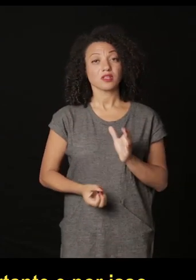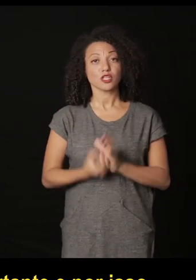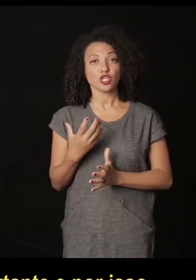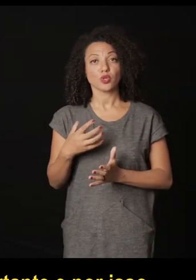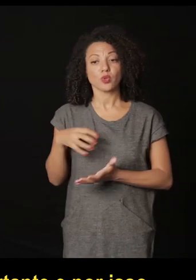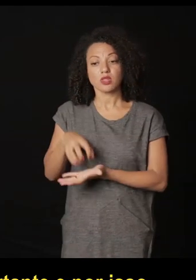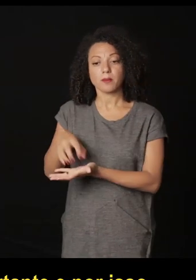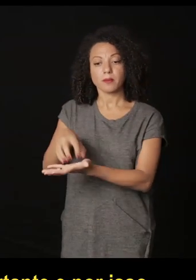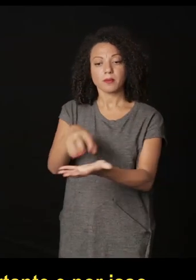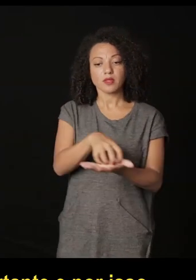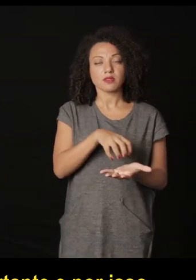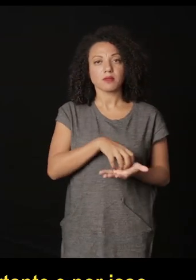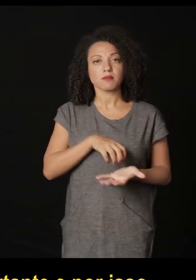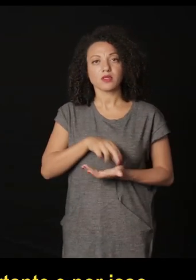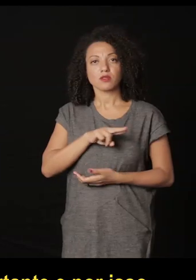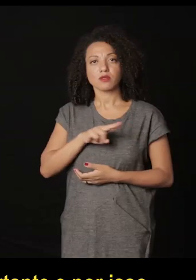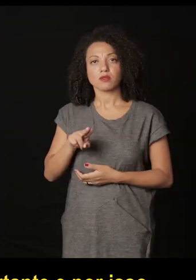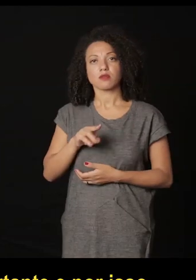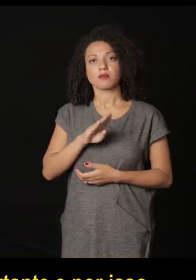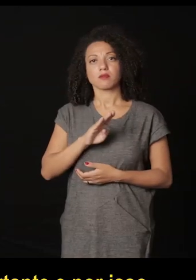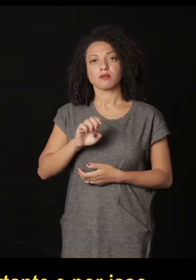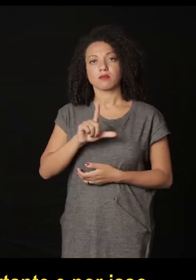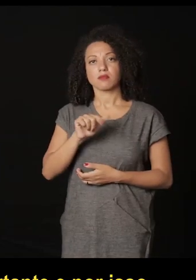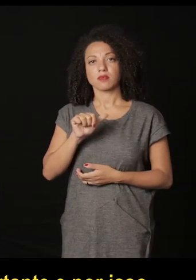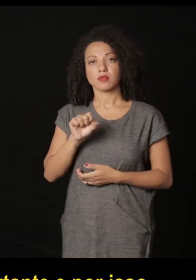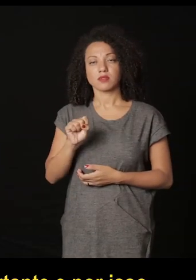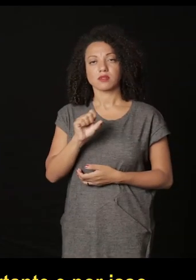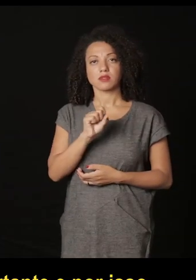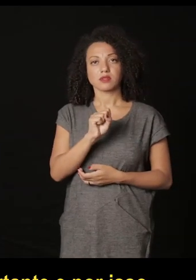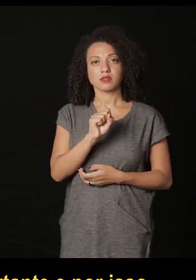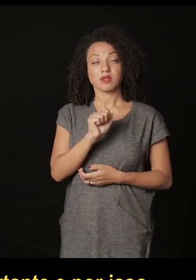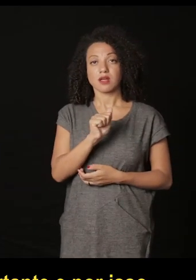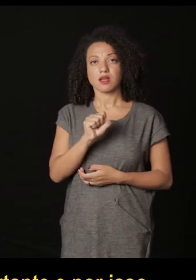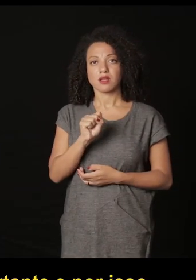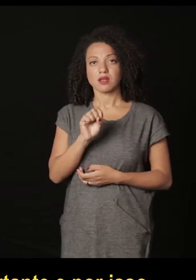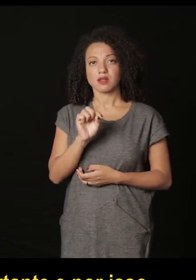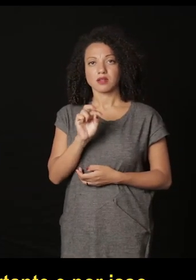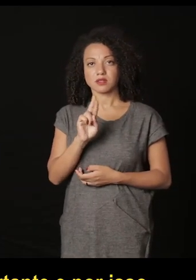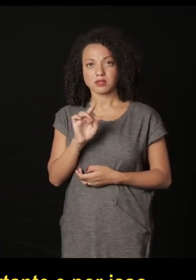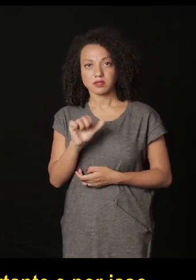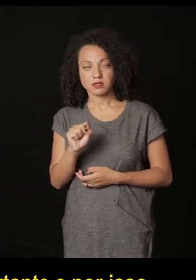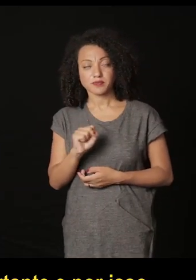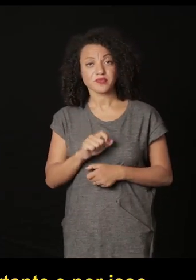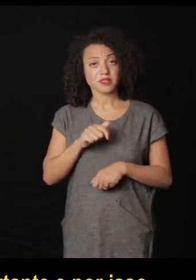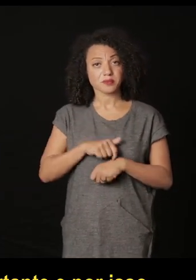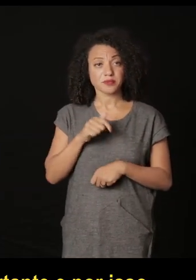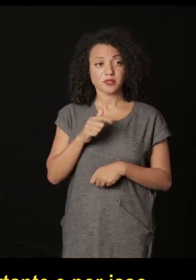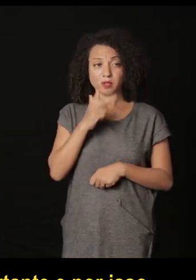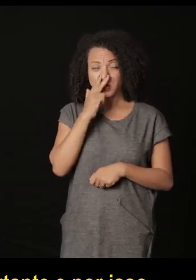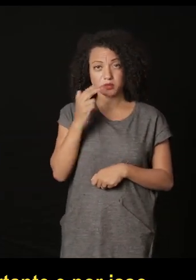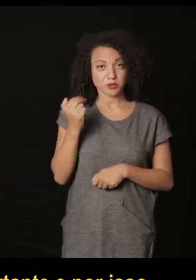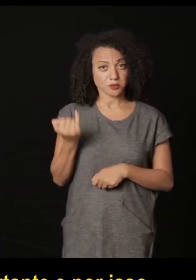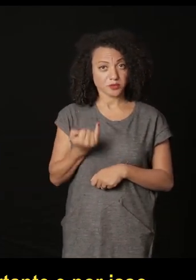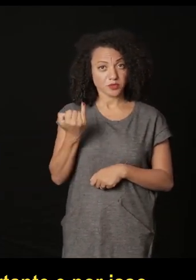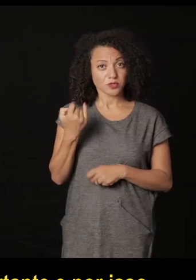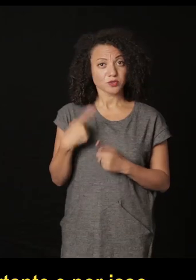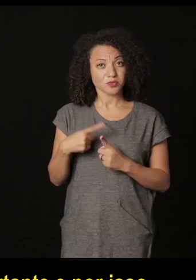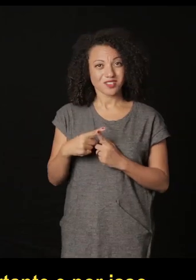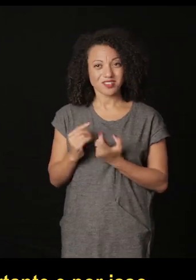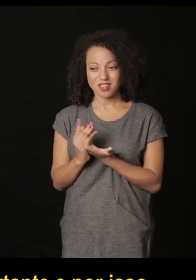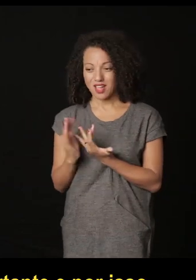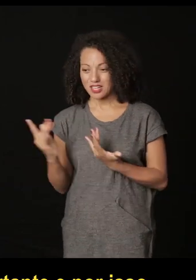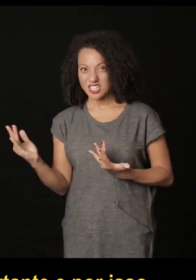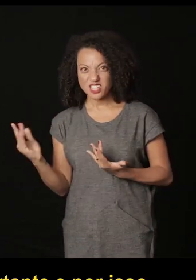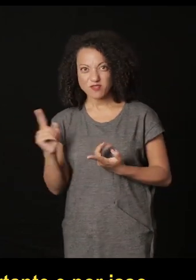e este momento me parece muito importante e por isso eu falo da revanche do